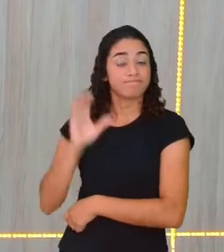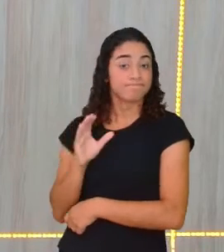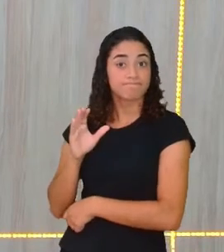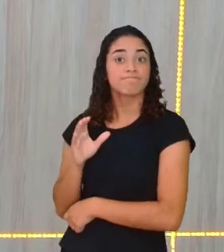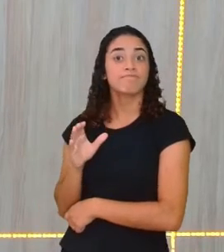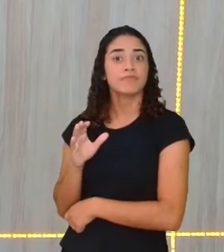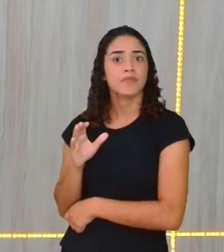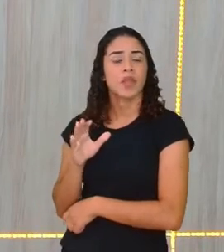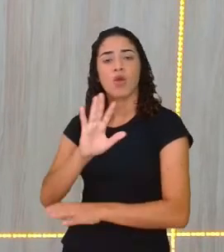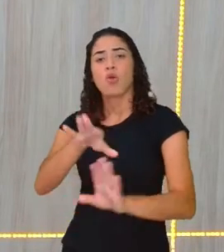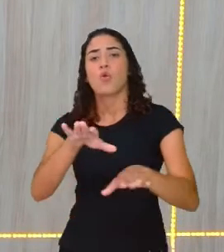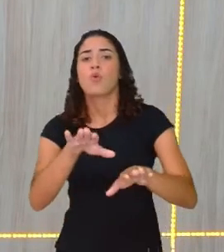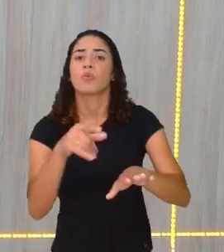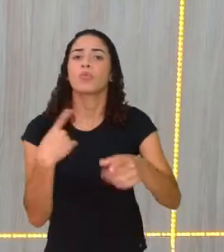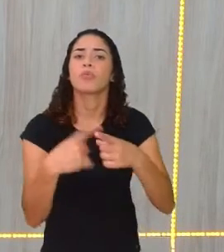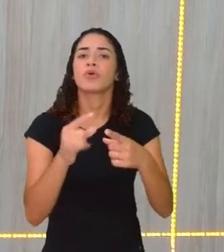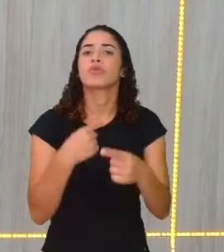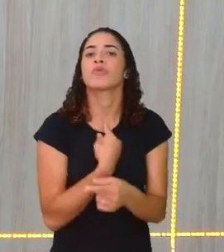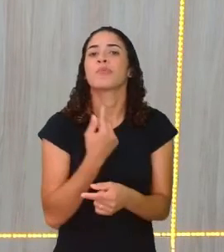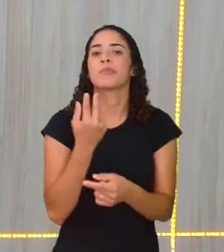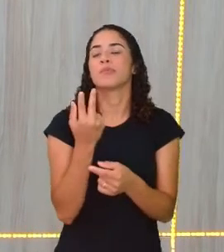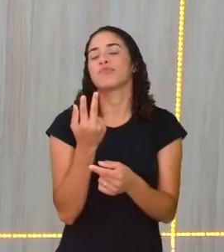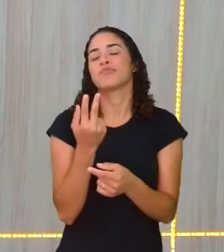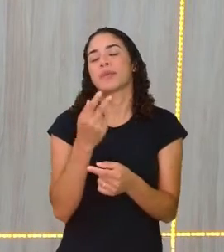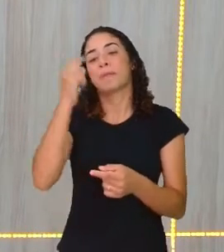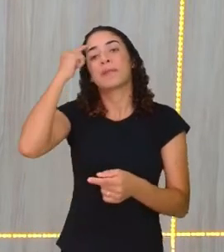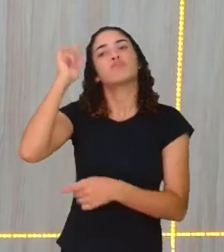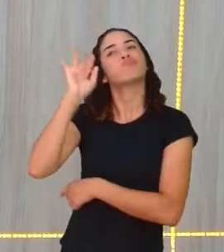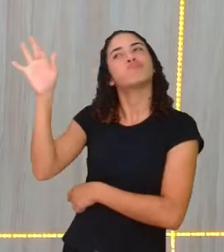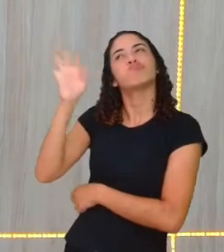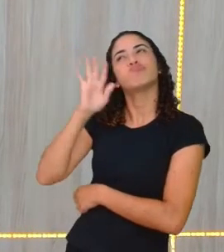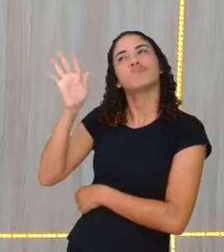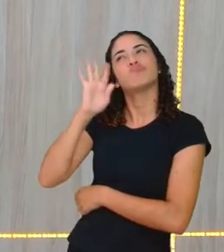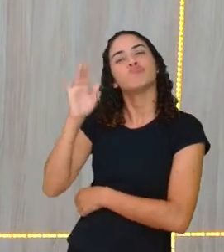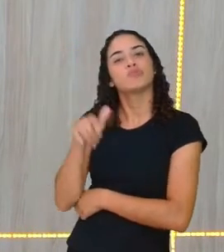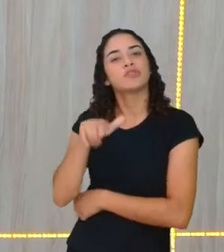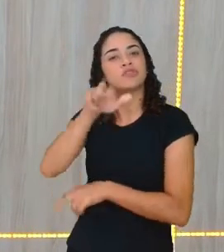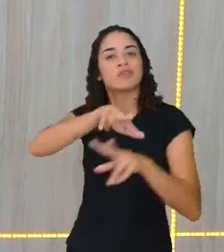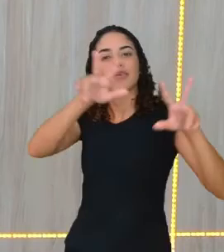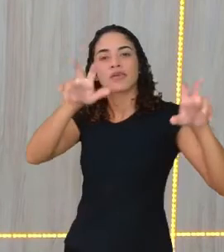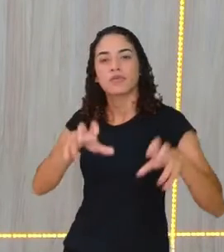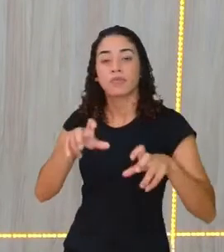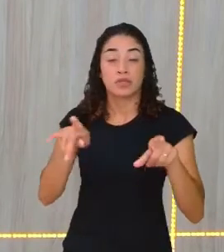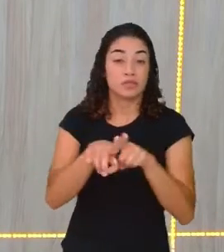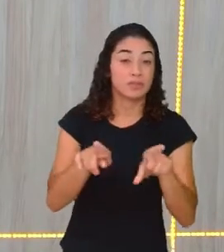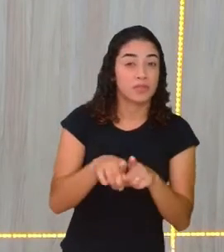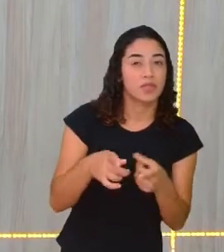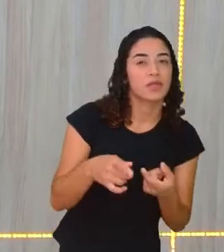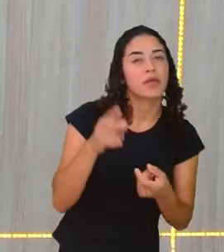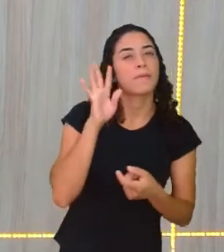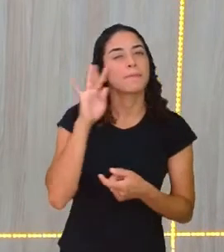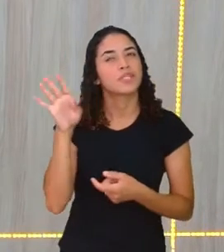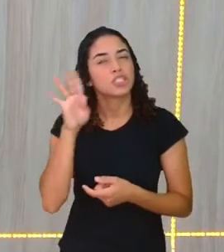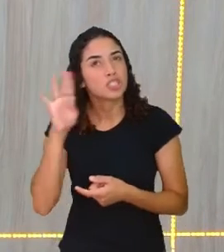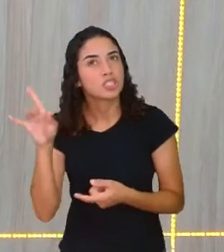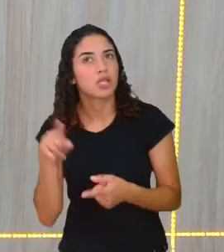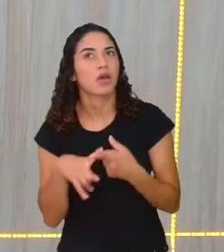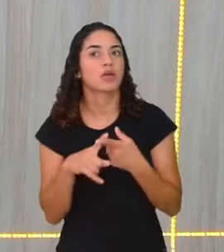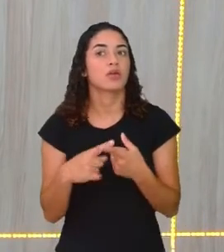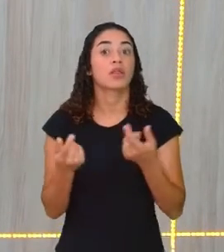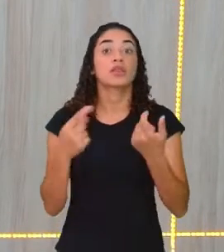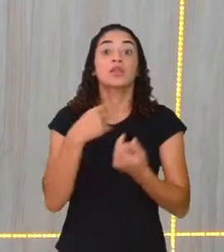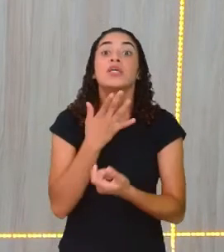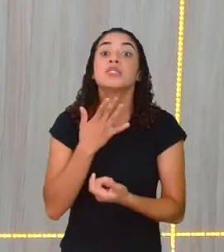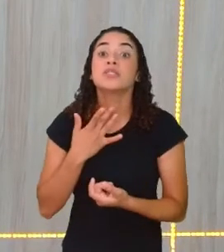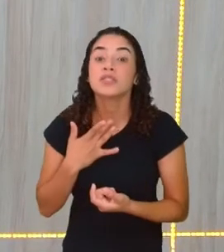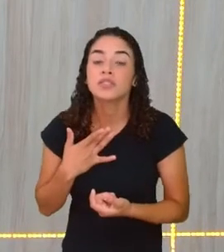que não, sexto ano, pensar sobre isso, não é? E imaginar e desejar que isso seja algo